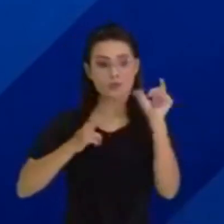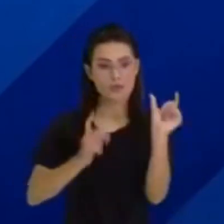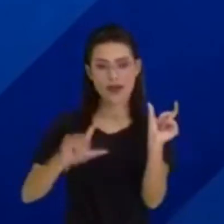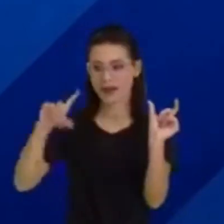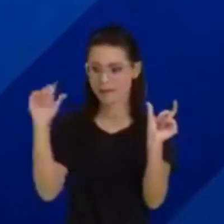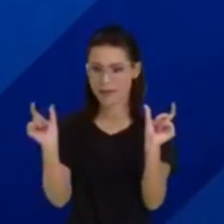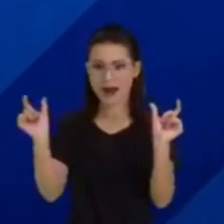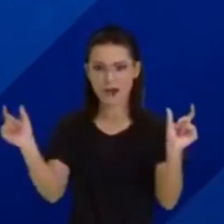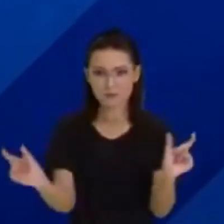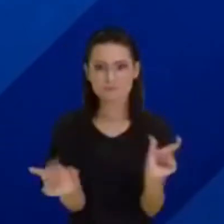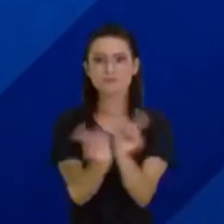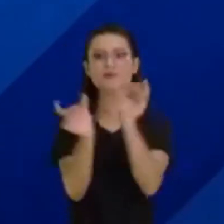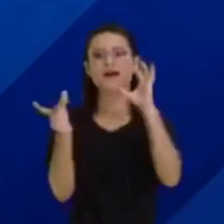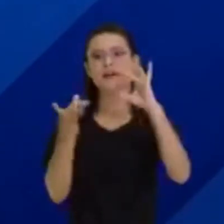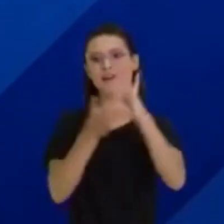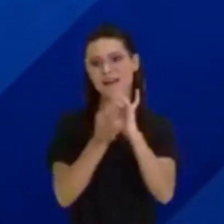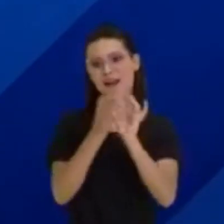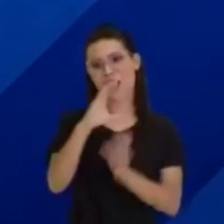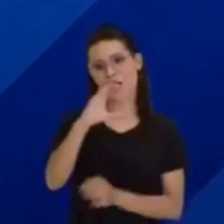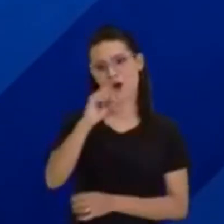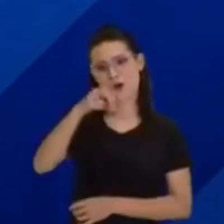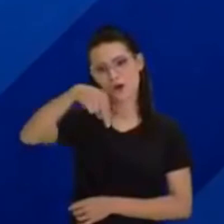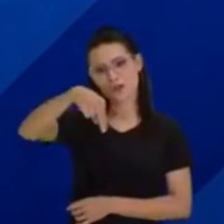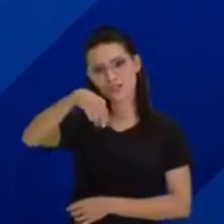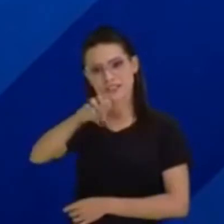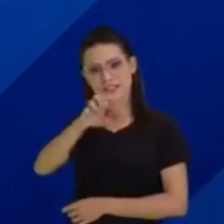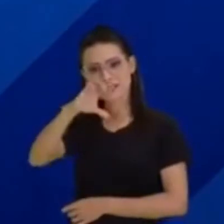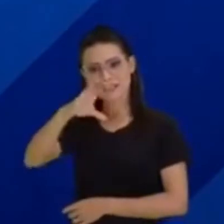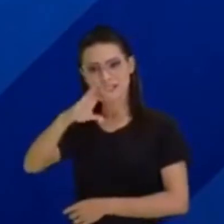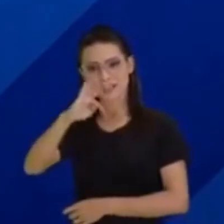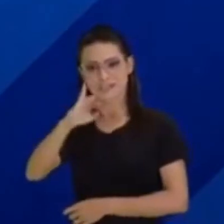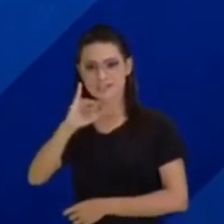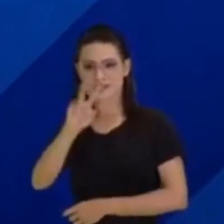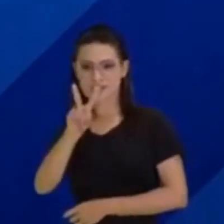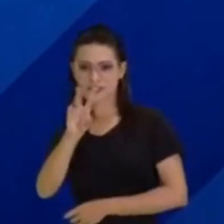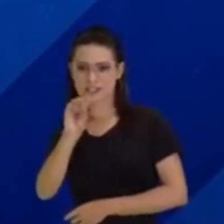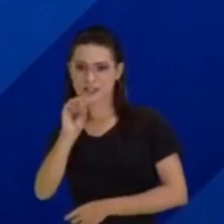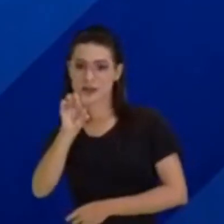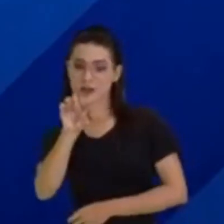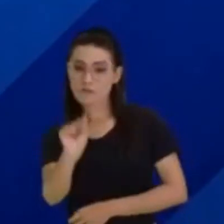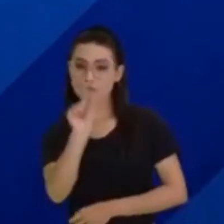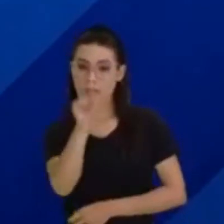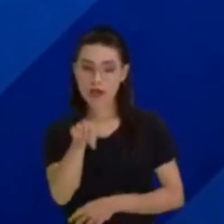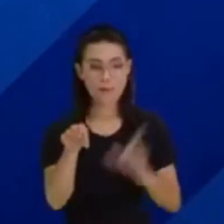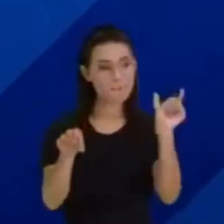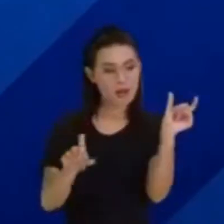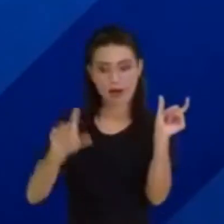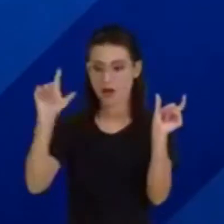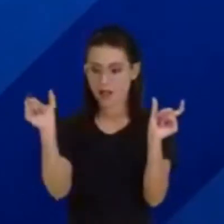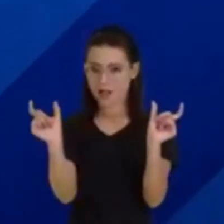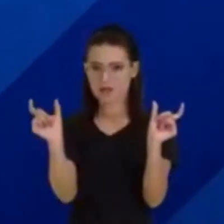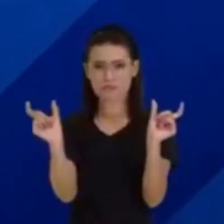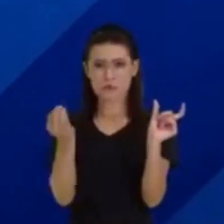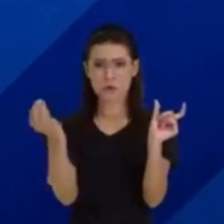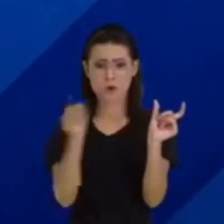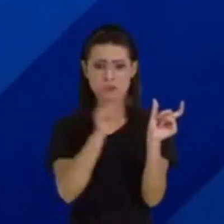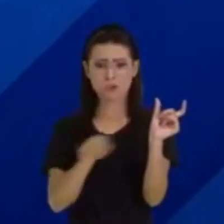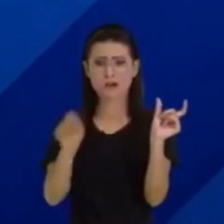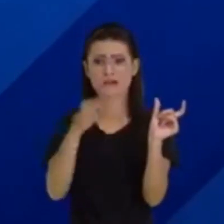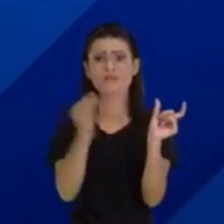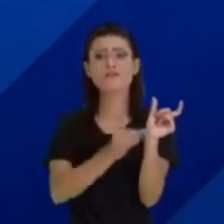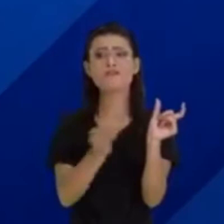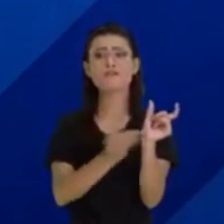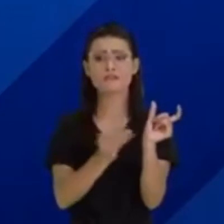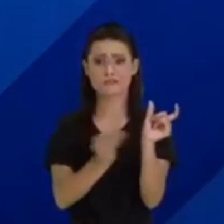uso de conectores ou conectivos, que são aquelas palavrinhas que interligam as orações, interligam